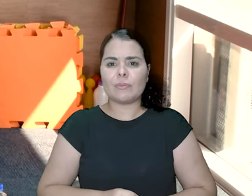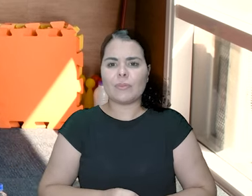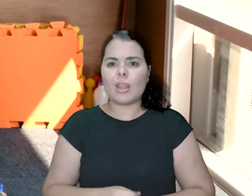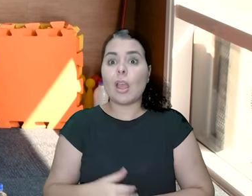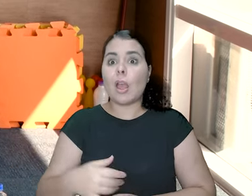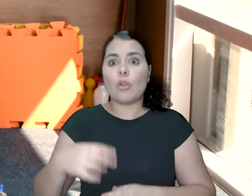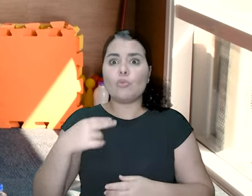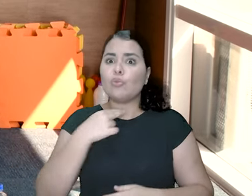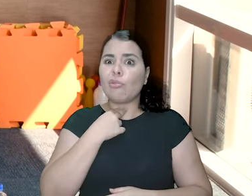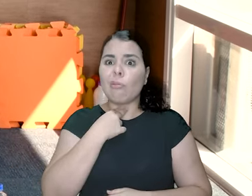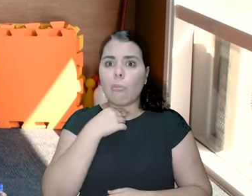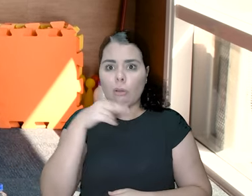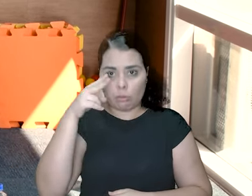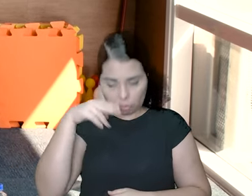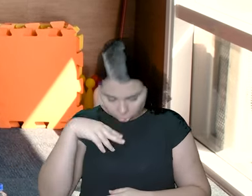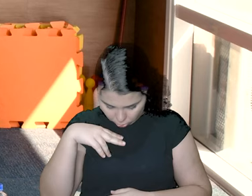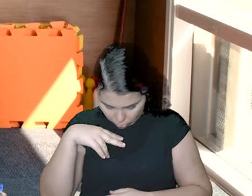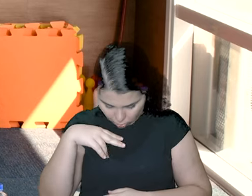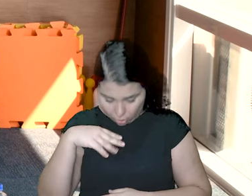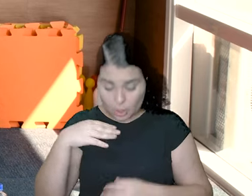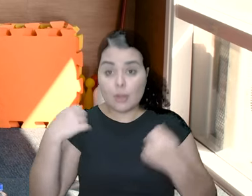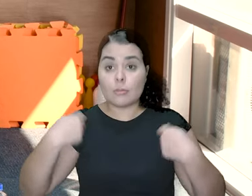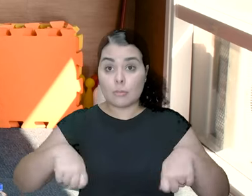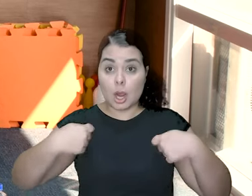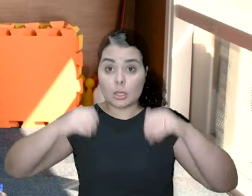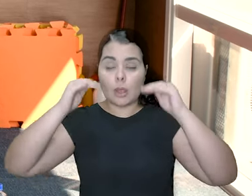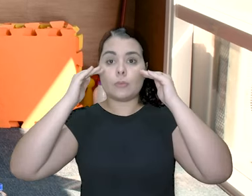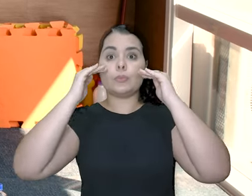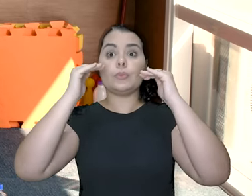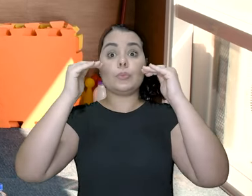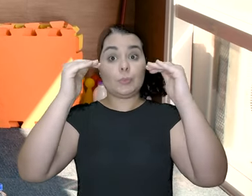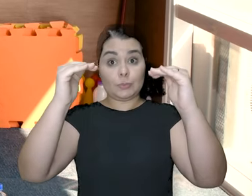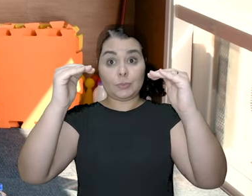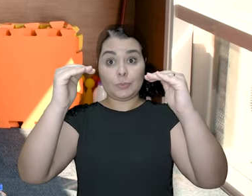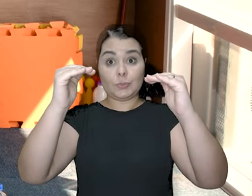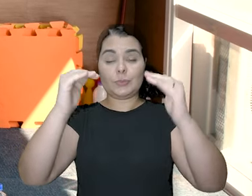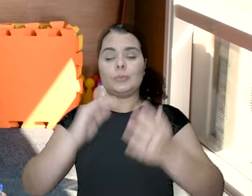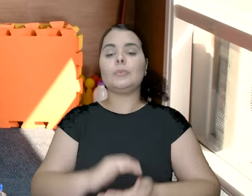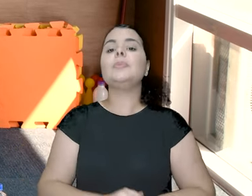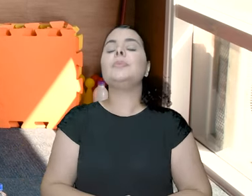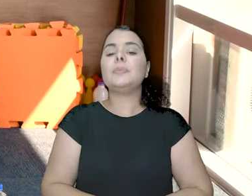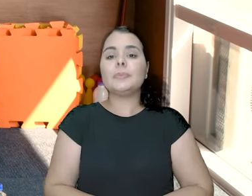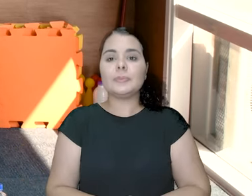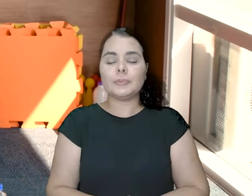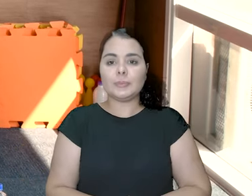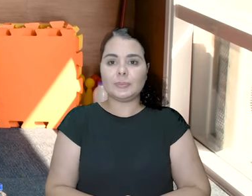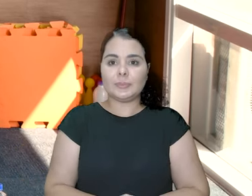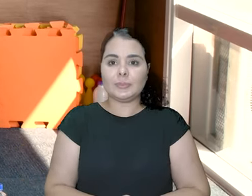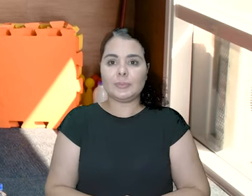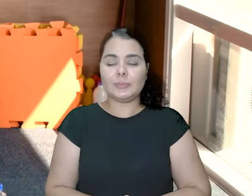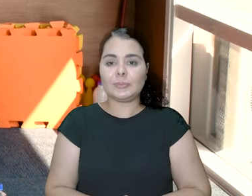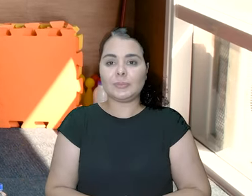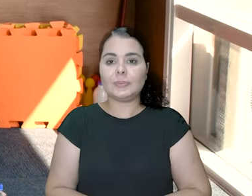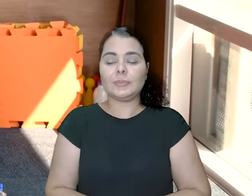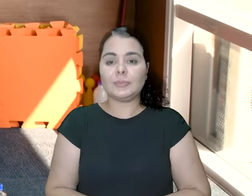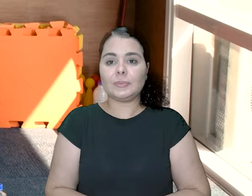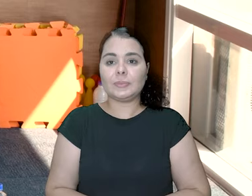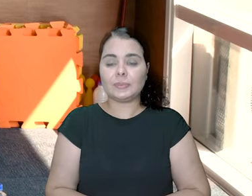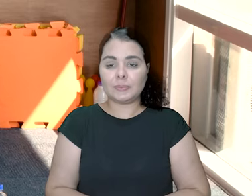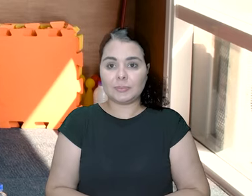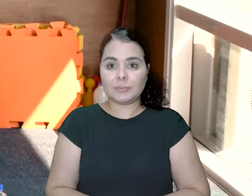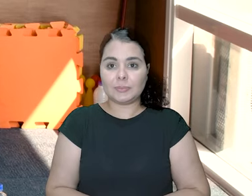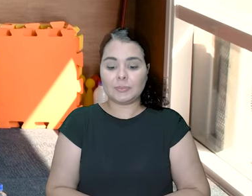Isso. Não deixe a sua cabeça caída. Levante esse olhar. Olha aqui nos meus olhos.